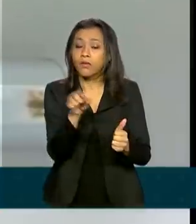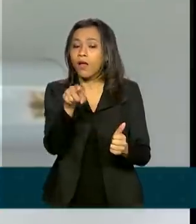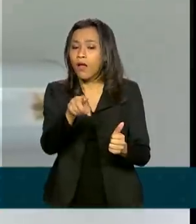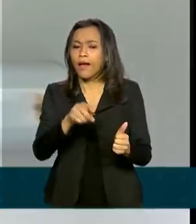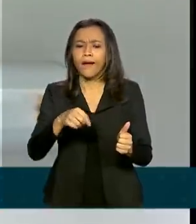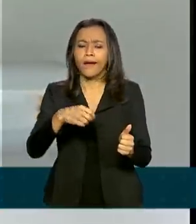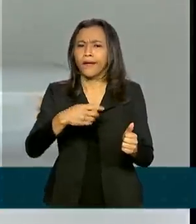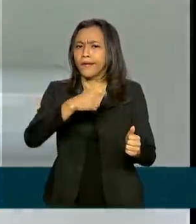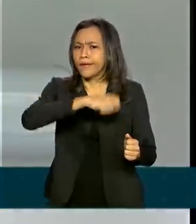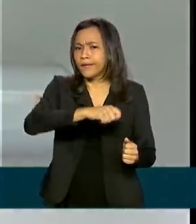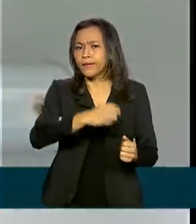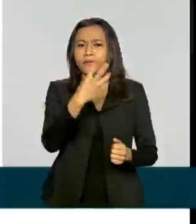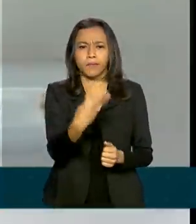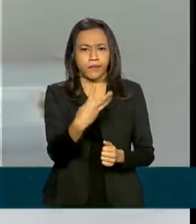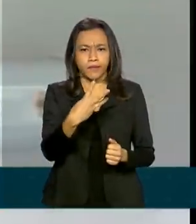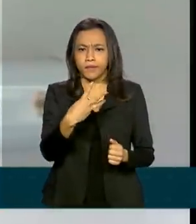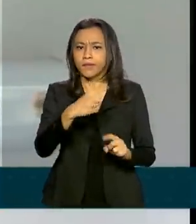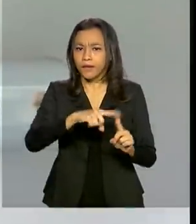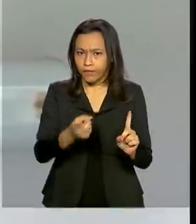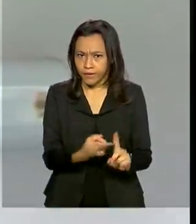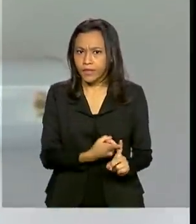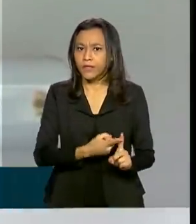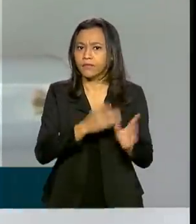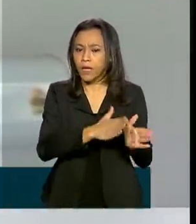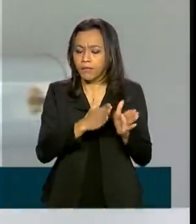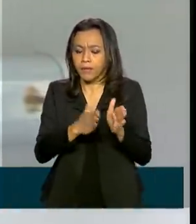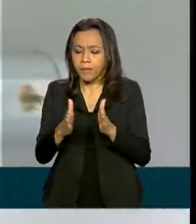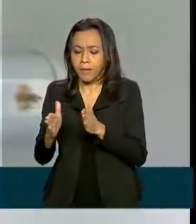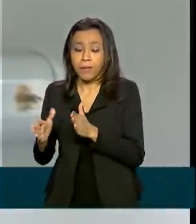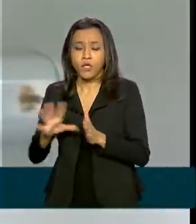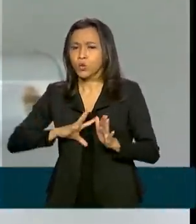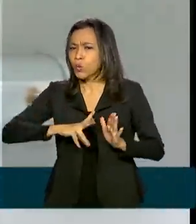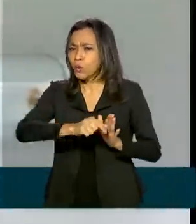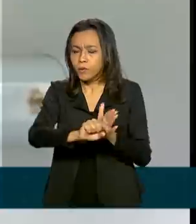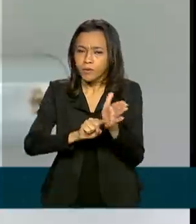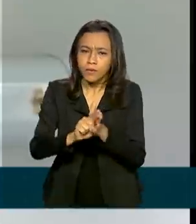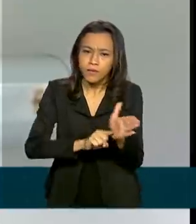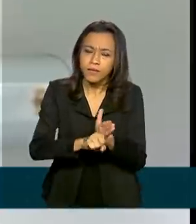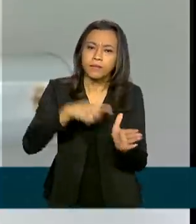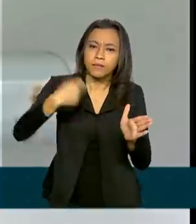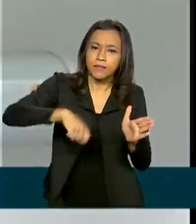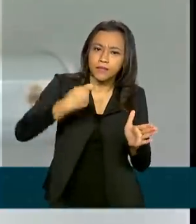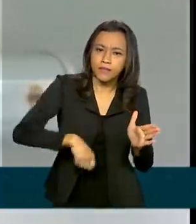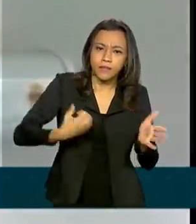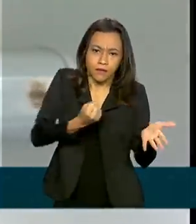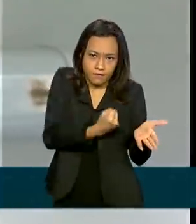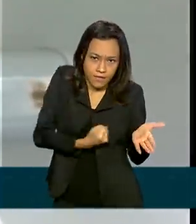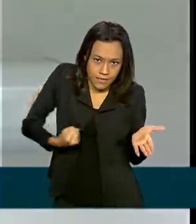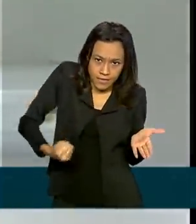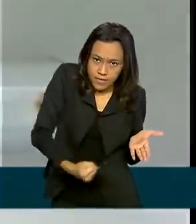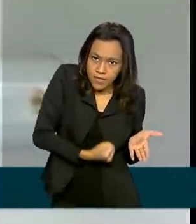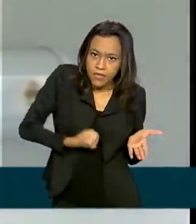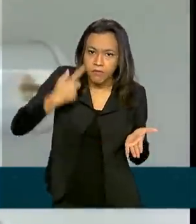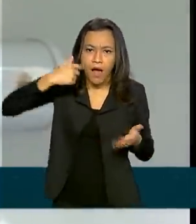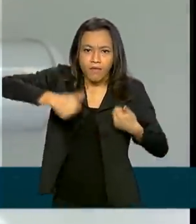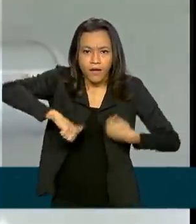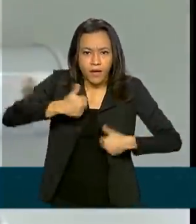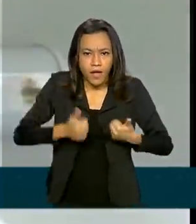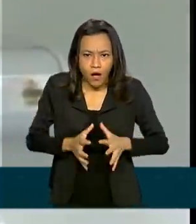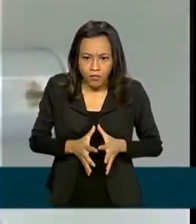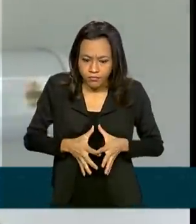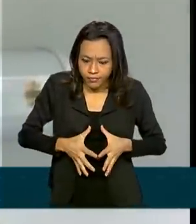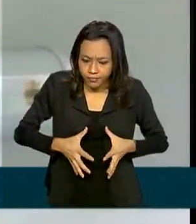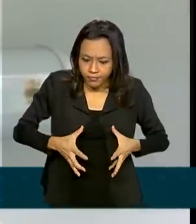trimestre da gravidez, com todos os exames que são necessários, com as ecografias obstétricas para avaliar o crescimento